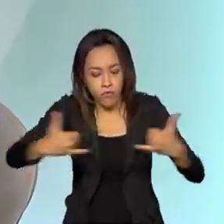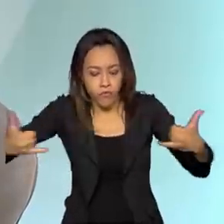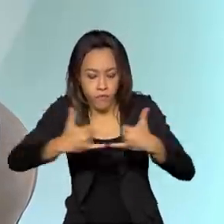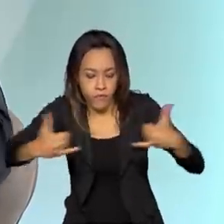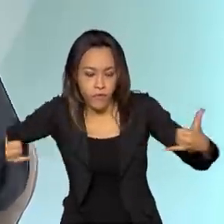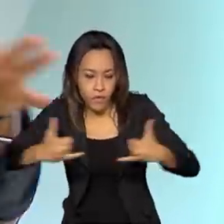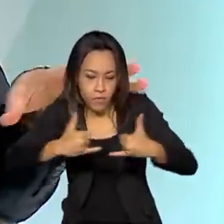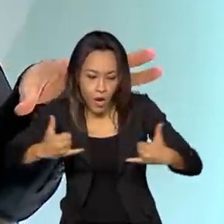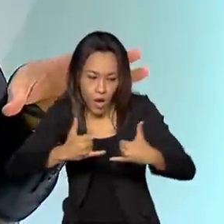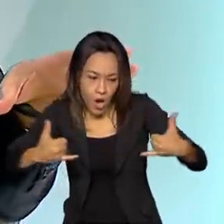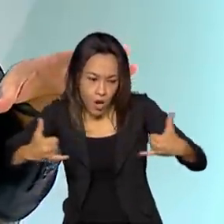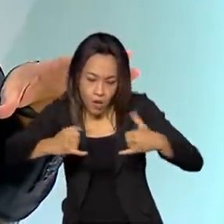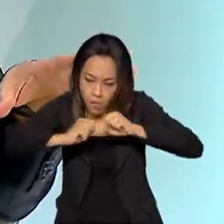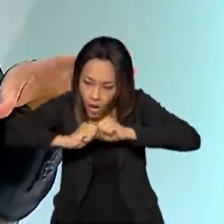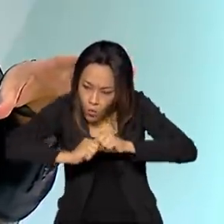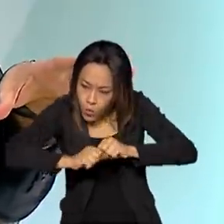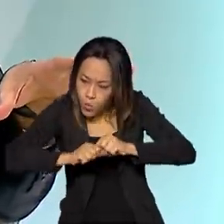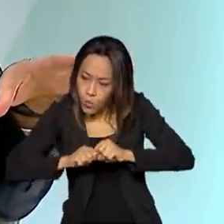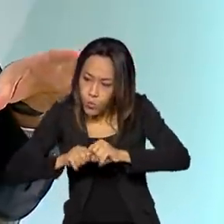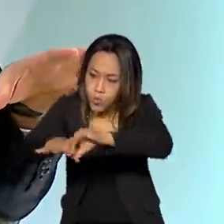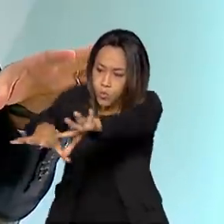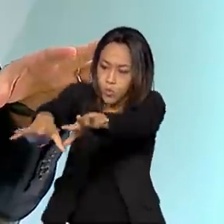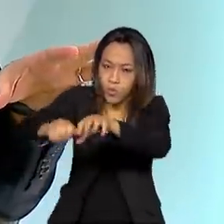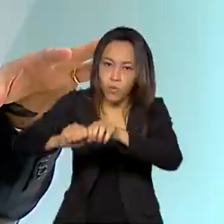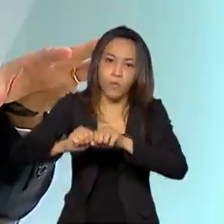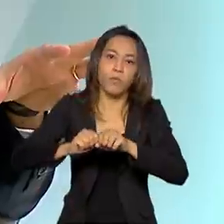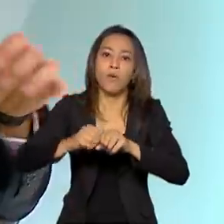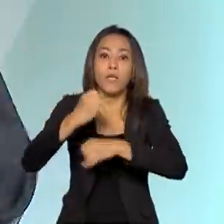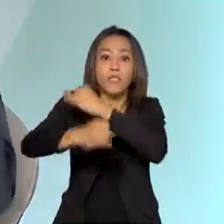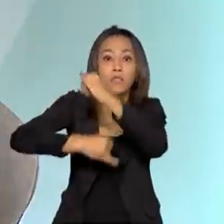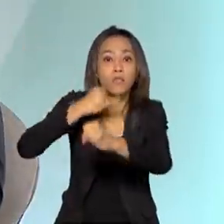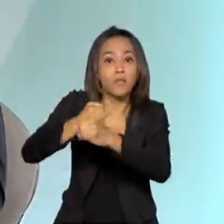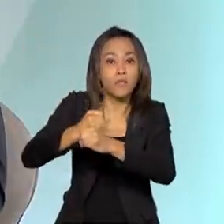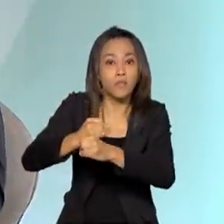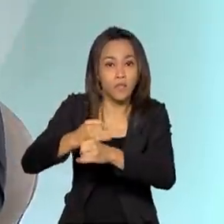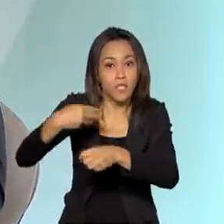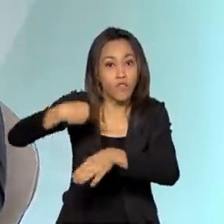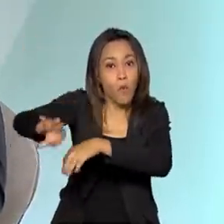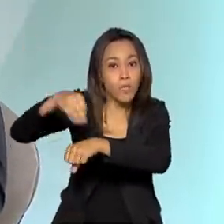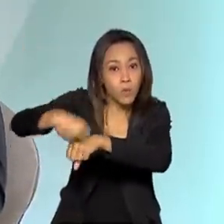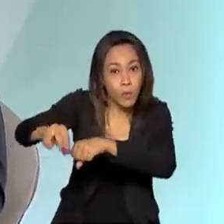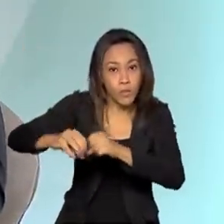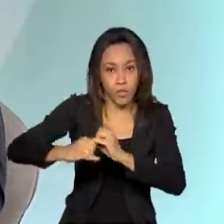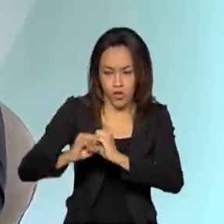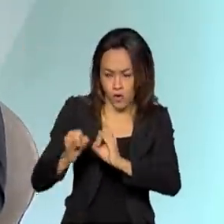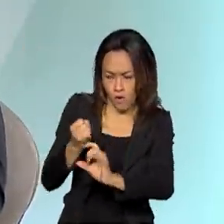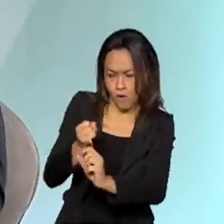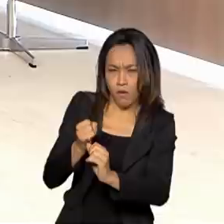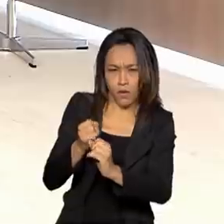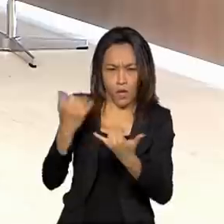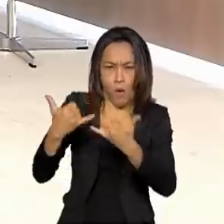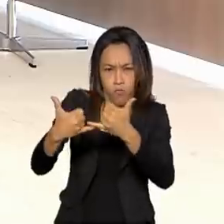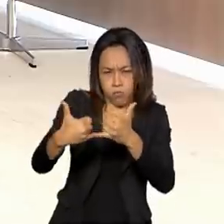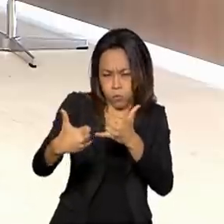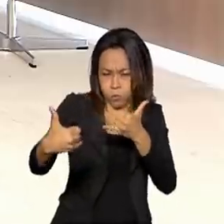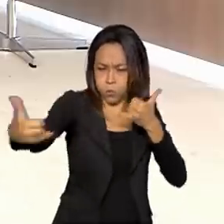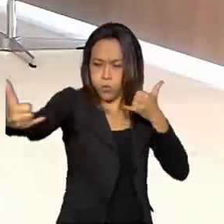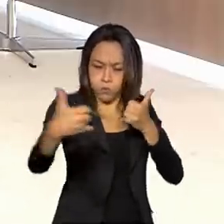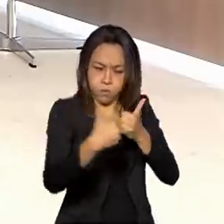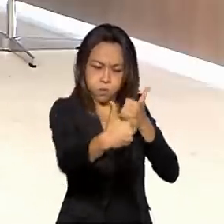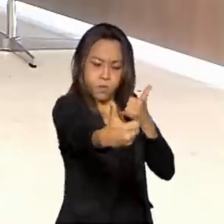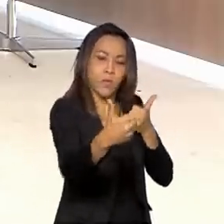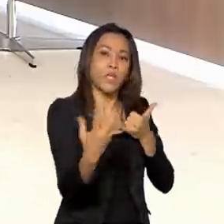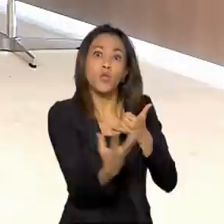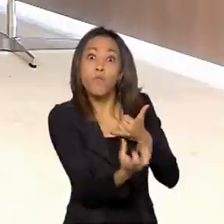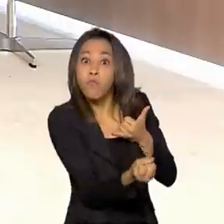precisa para fazer o escoamento do tráfego de dados. E além de muita fibra, de muitas antenas,